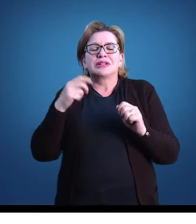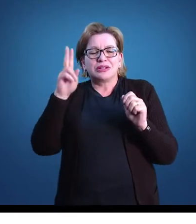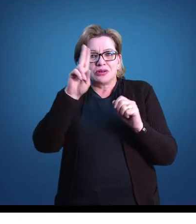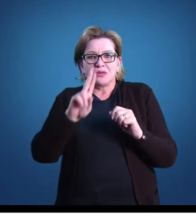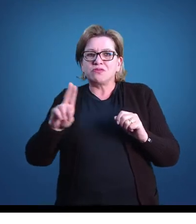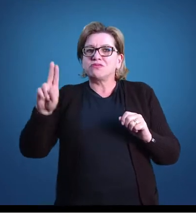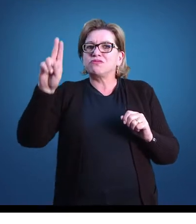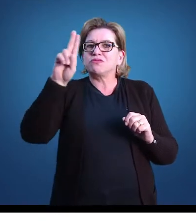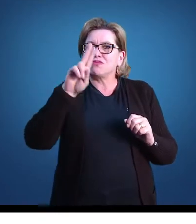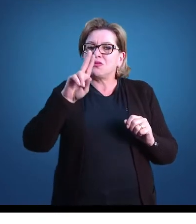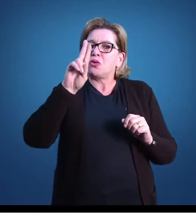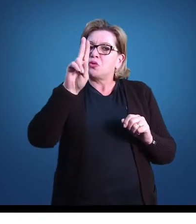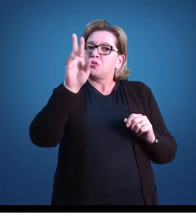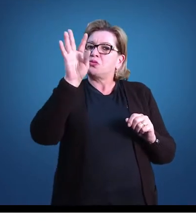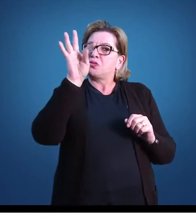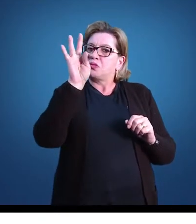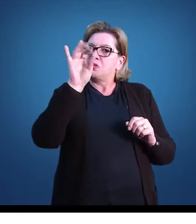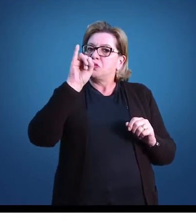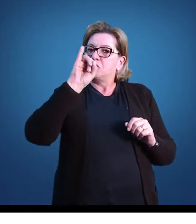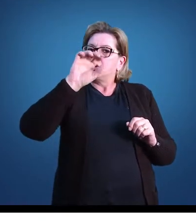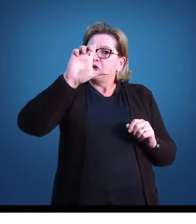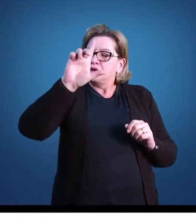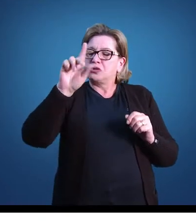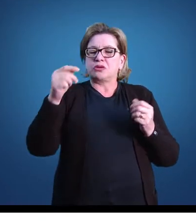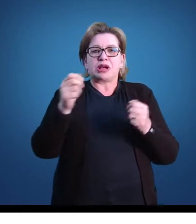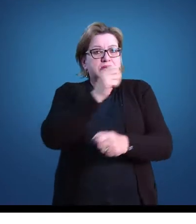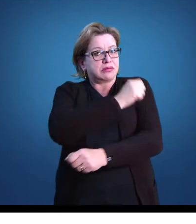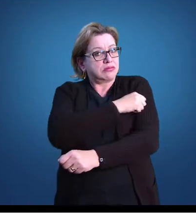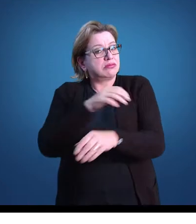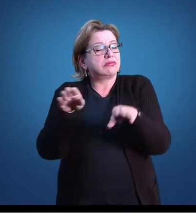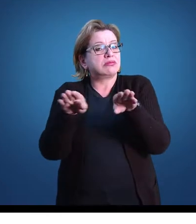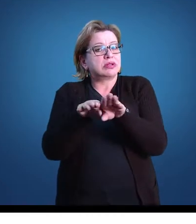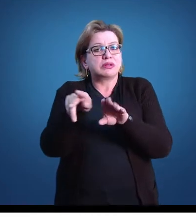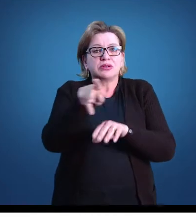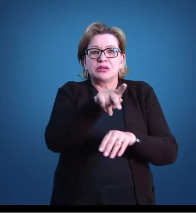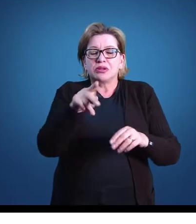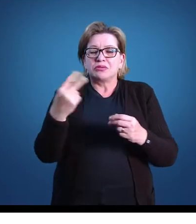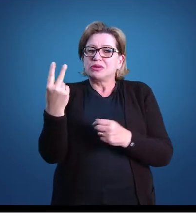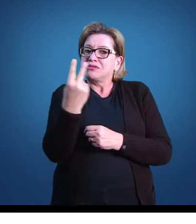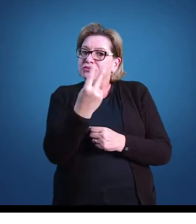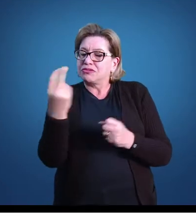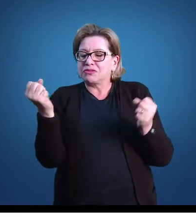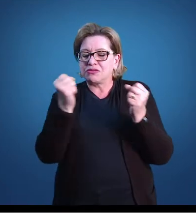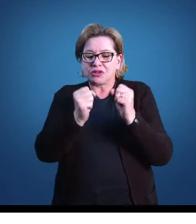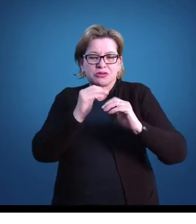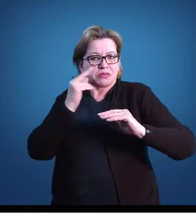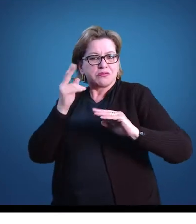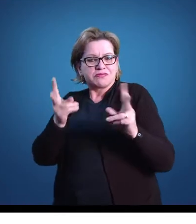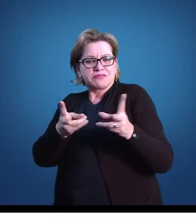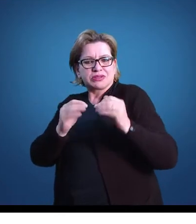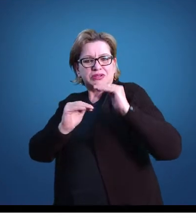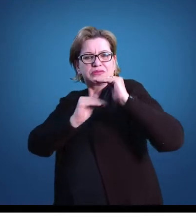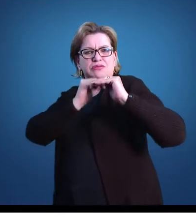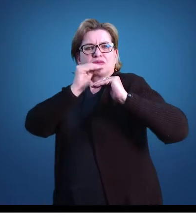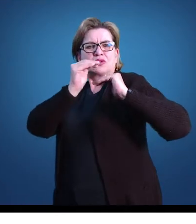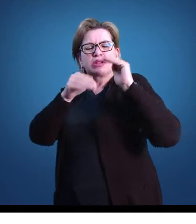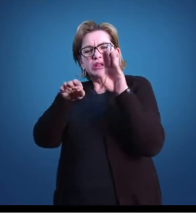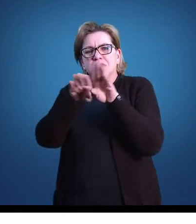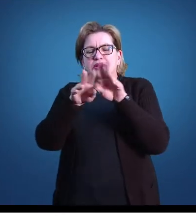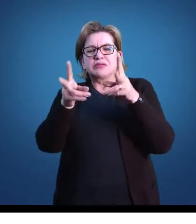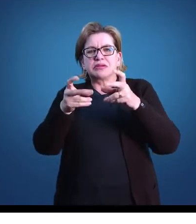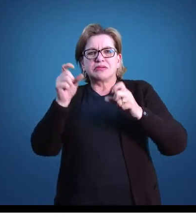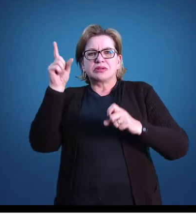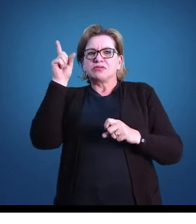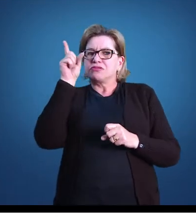para o professor, para que ambos possam dimensionar os avanços e as dificuldades dentro do processo de ensino e